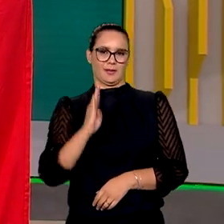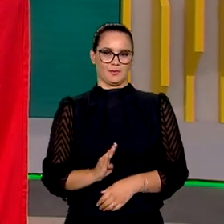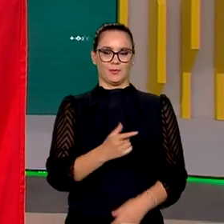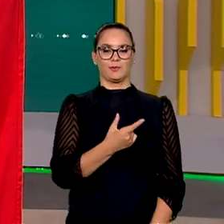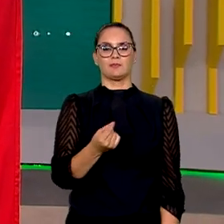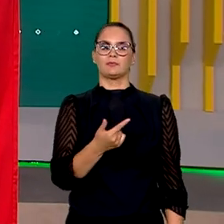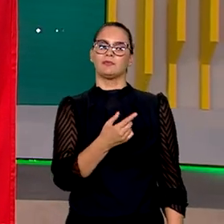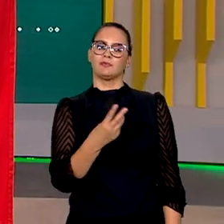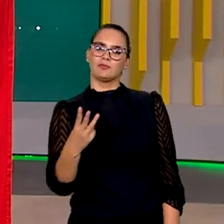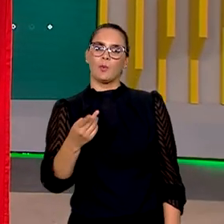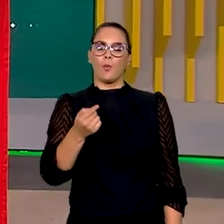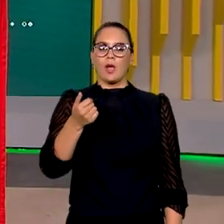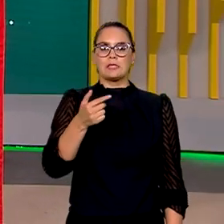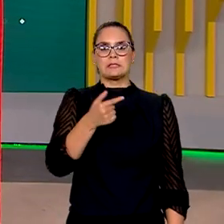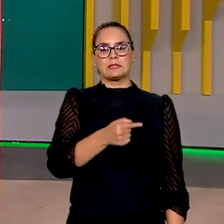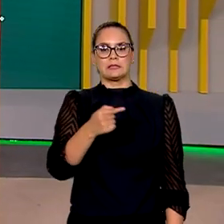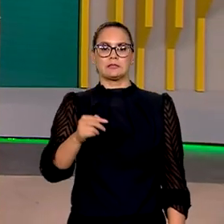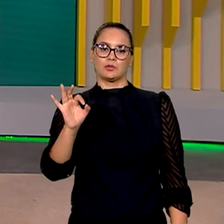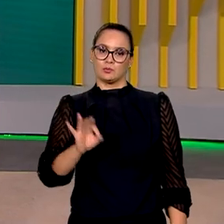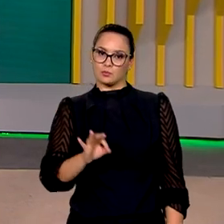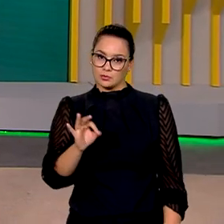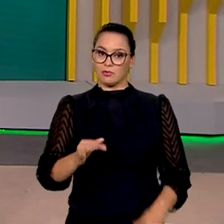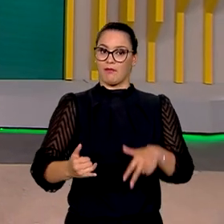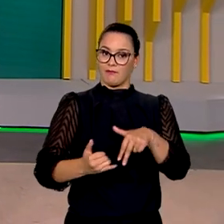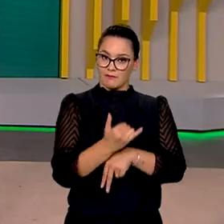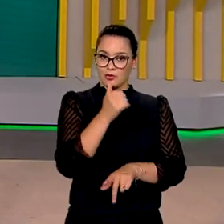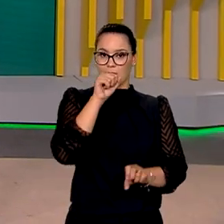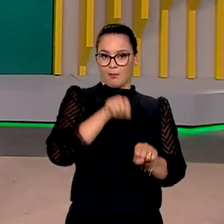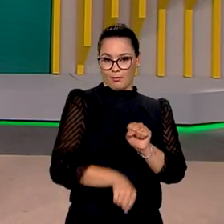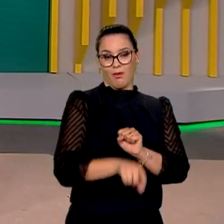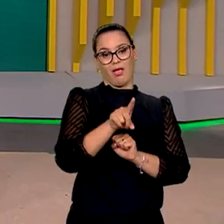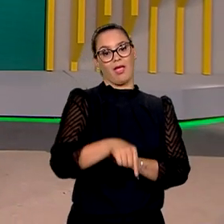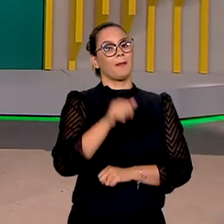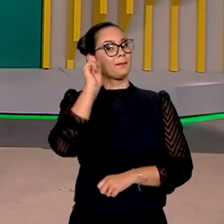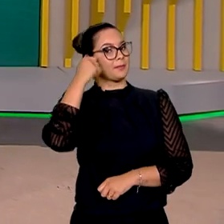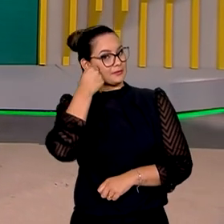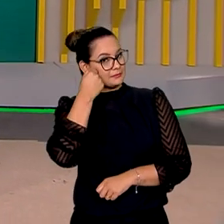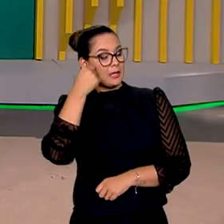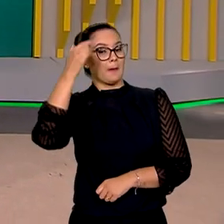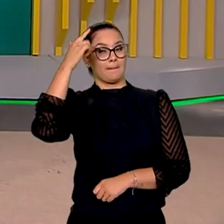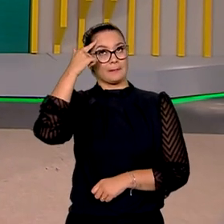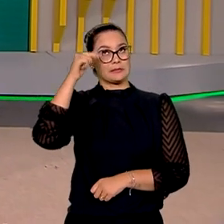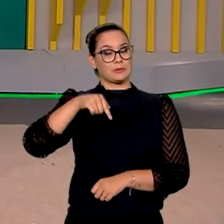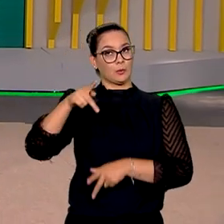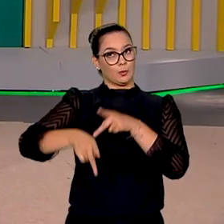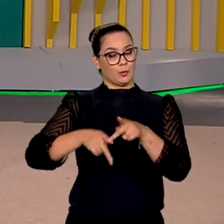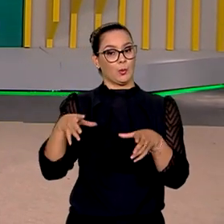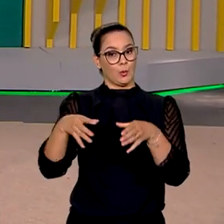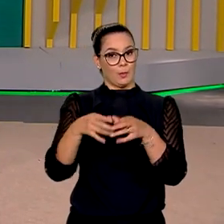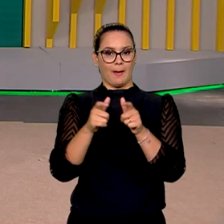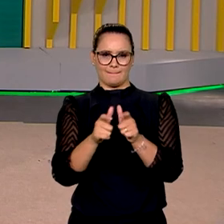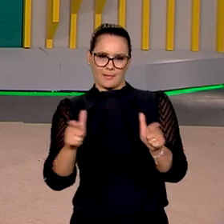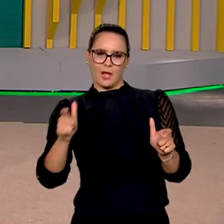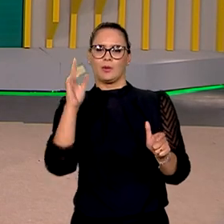2023, quase 77% das vítimas de homicídio eram negras. Pensando nessa população, que é a